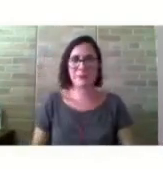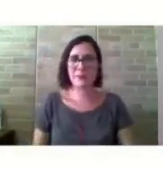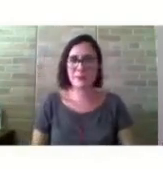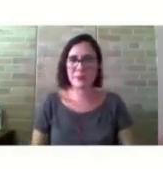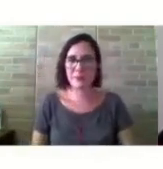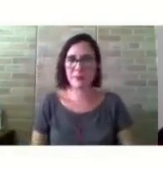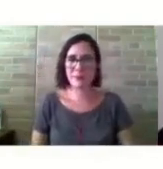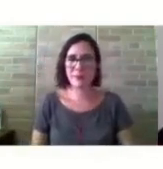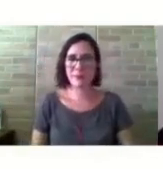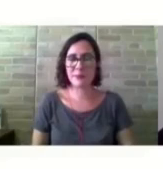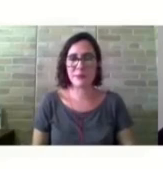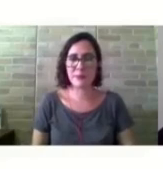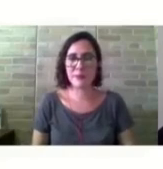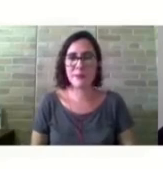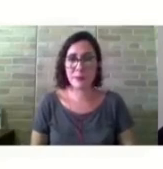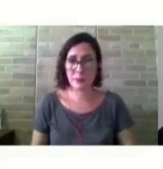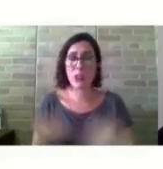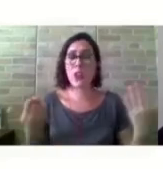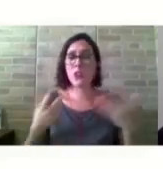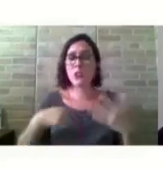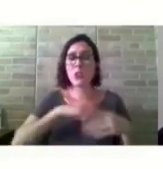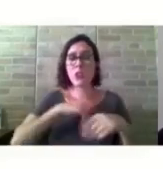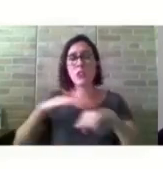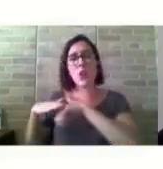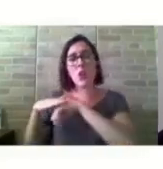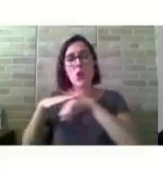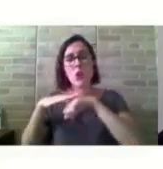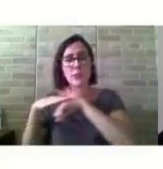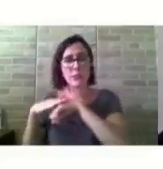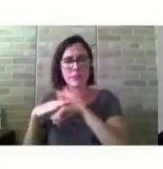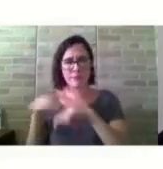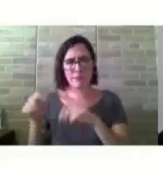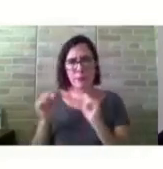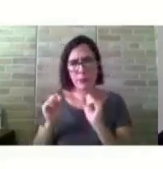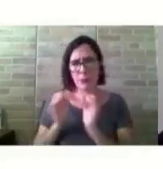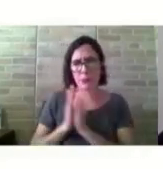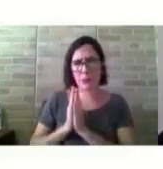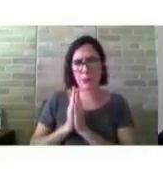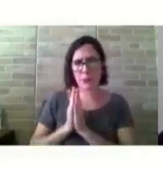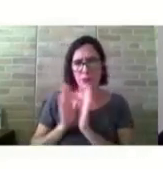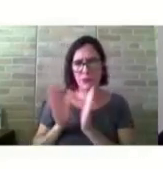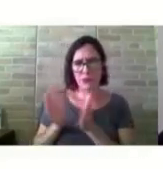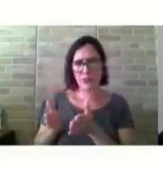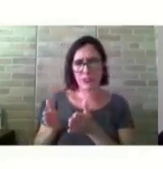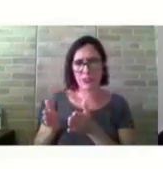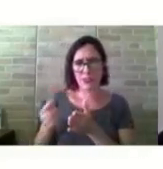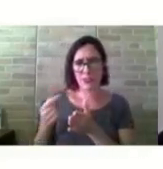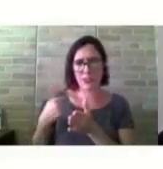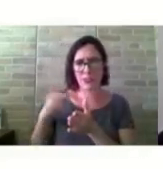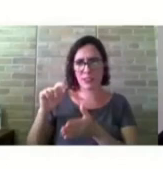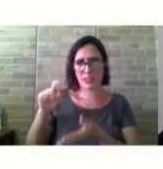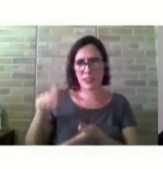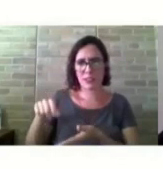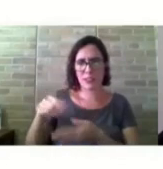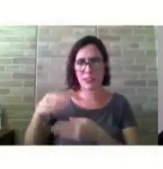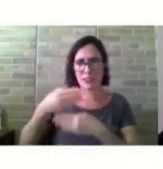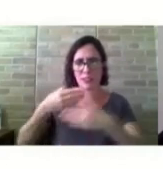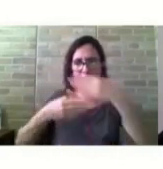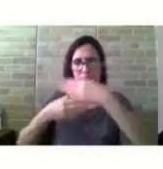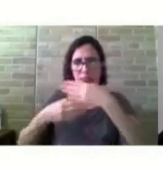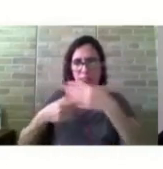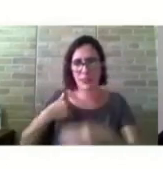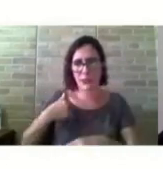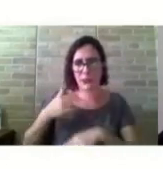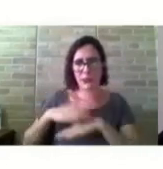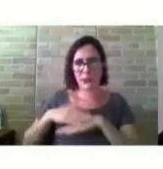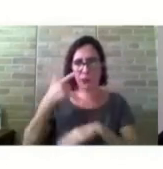Bom, nós vamos conversar aqui. Alguém me passou como apresentador para eu poder compartilhar minha